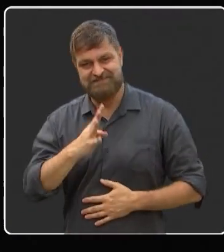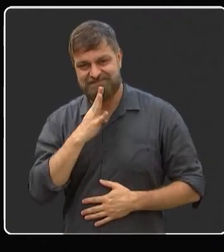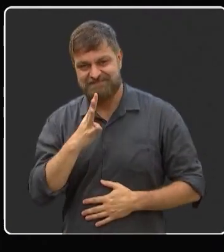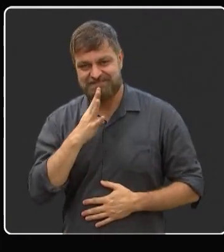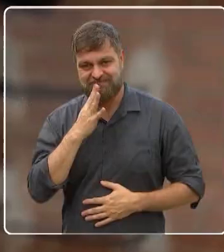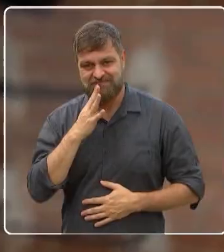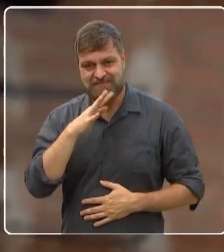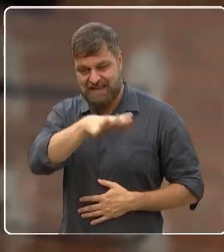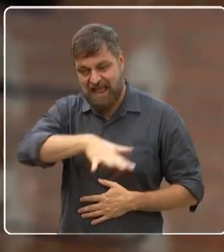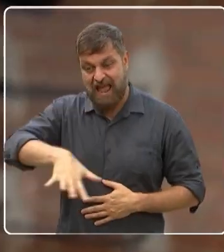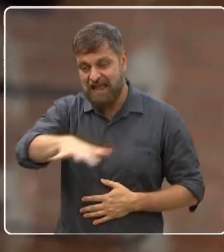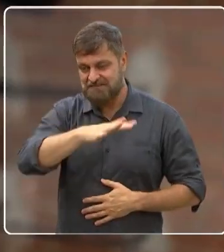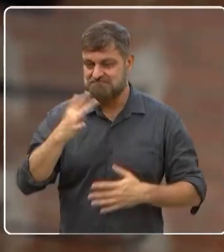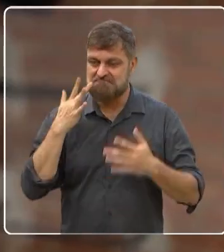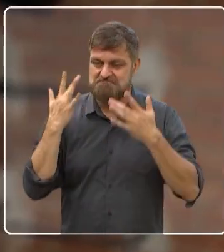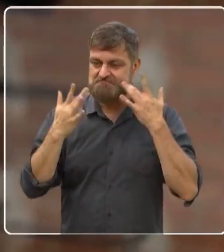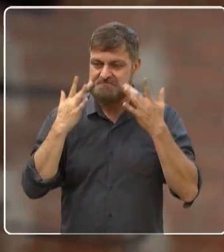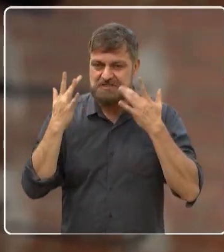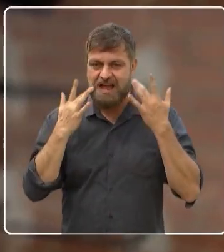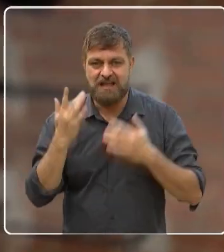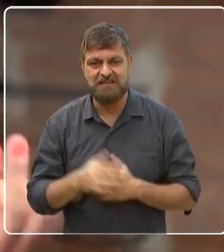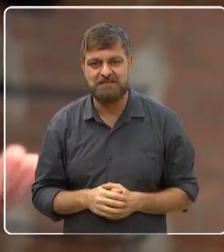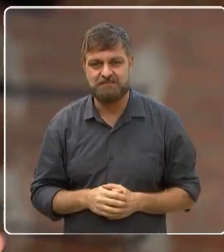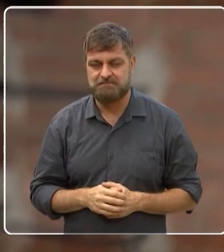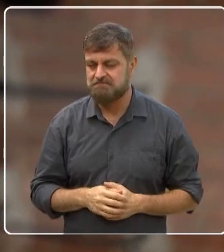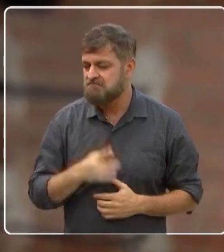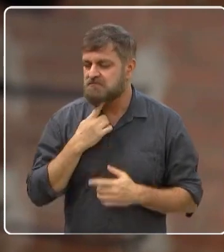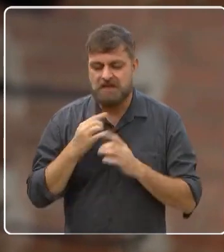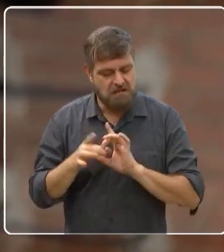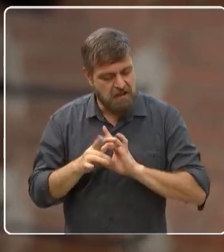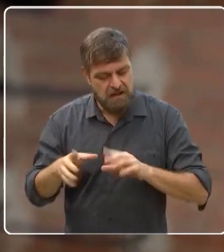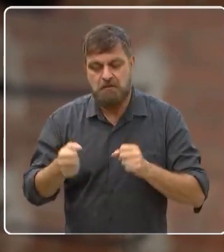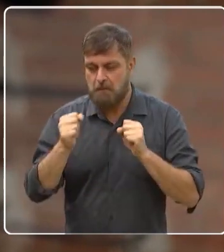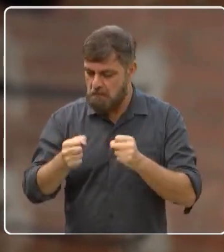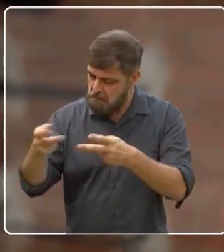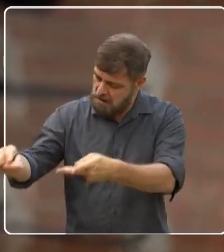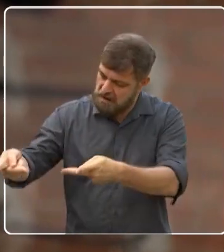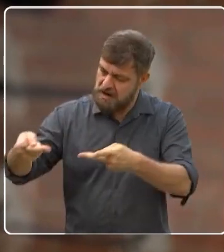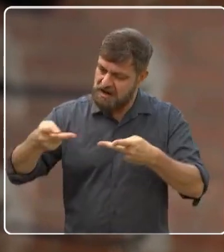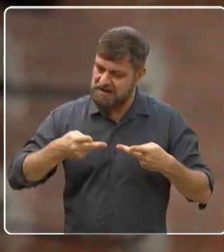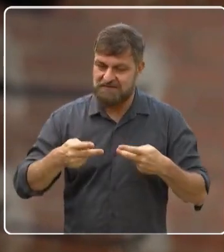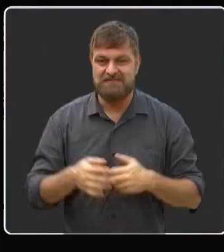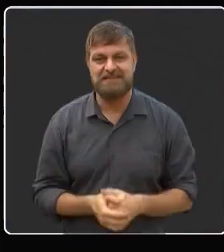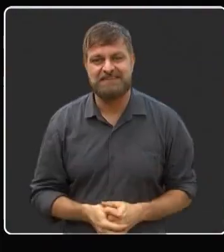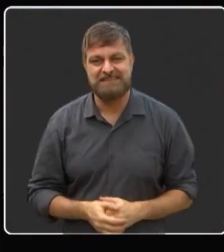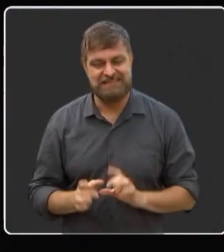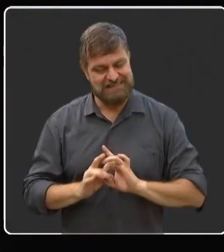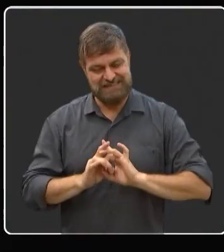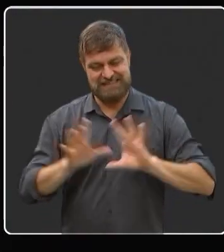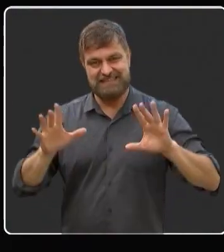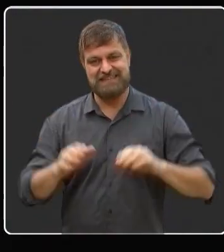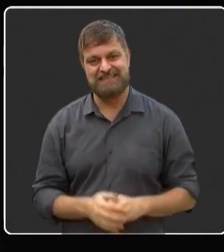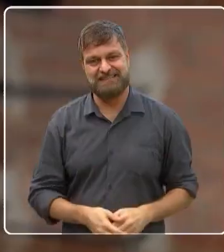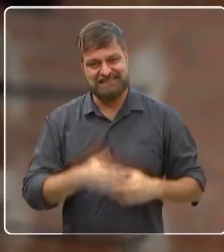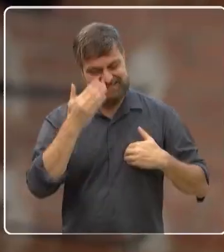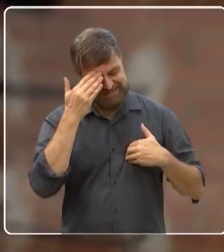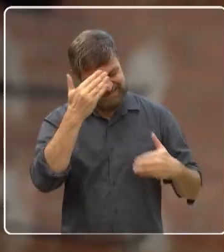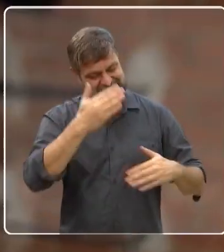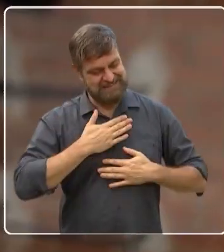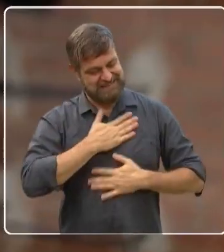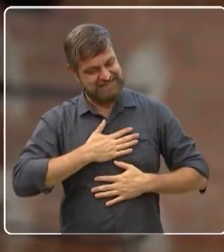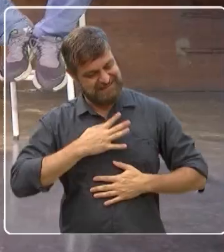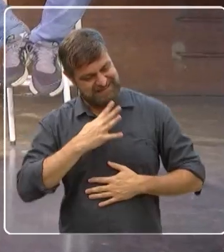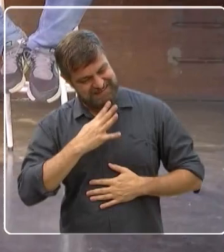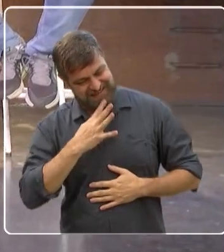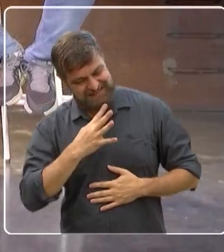aqui. é todo meu. E fica à vontade, quando vocês precisarem, aqui é a casa de vocês. Então tá bom. Valeu, Beth. Prazer